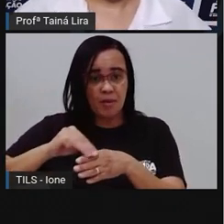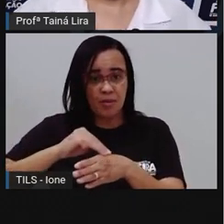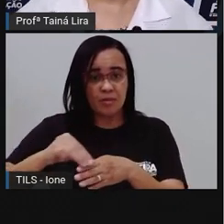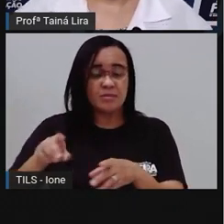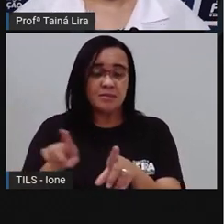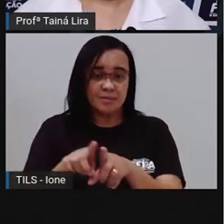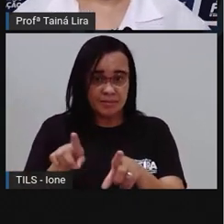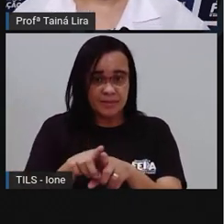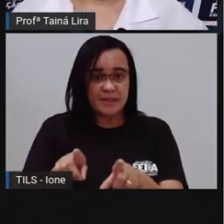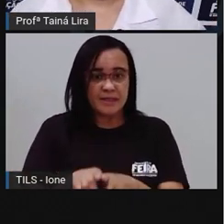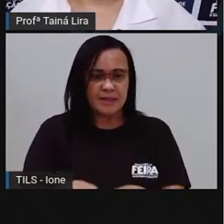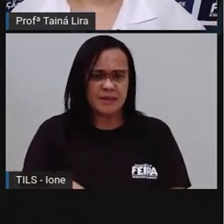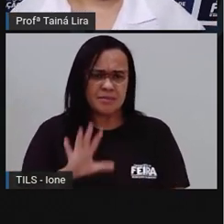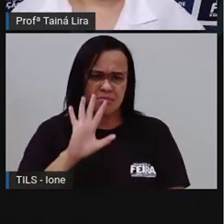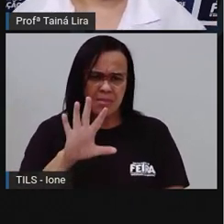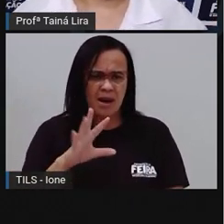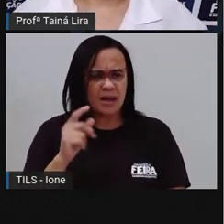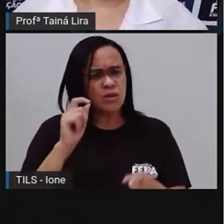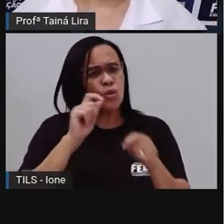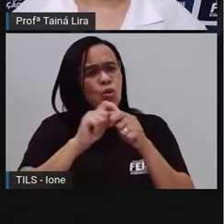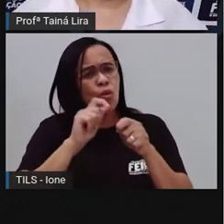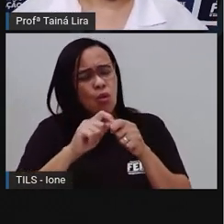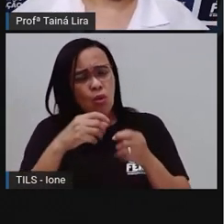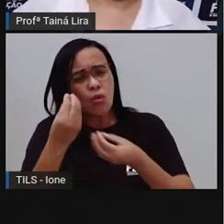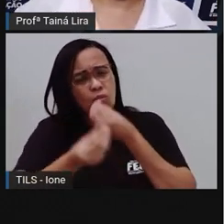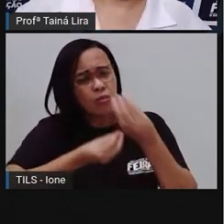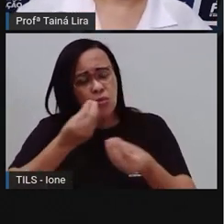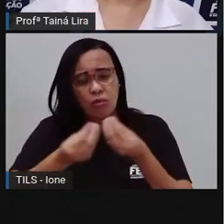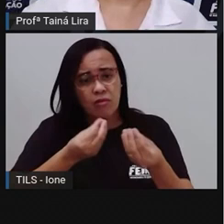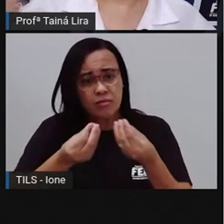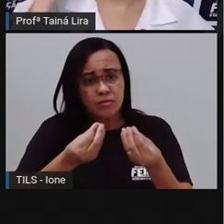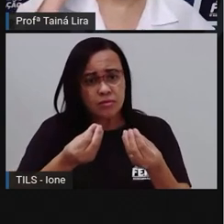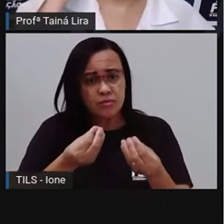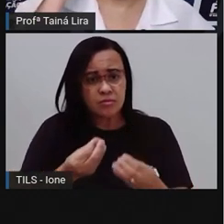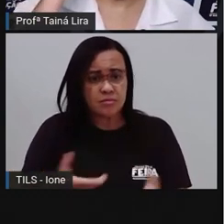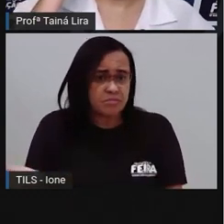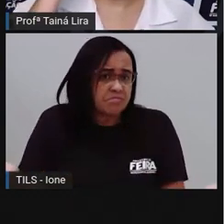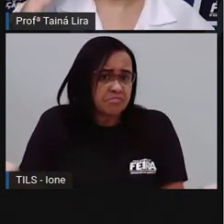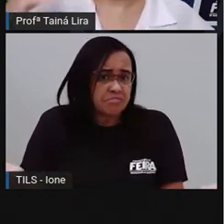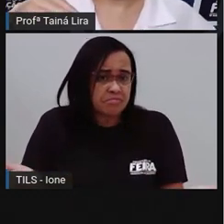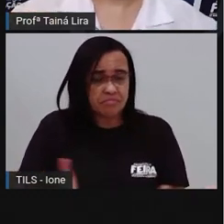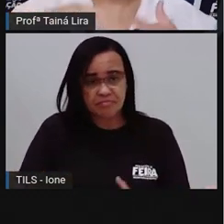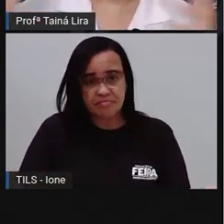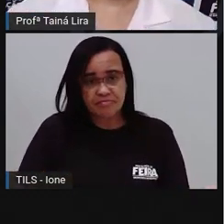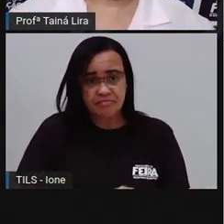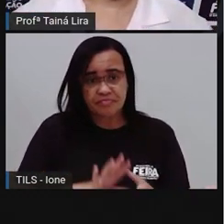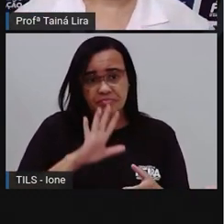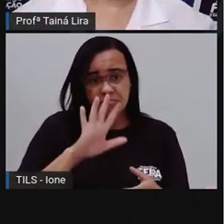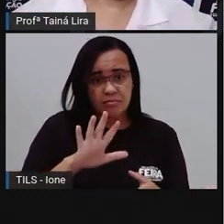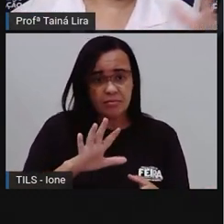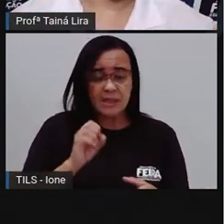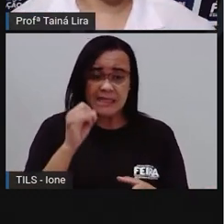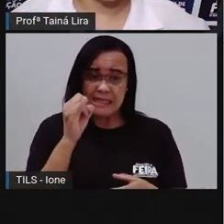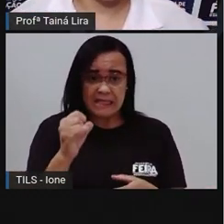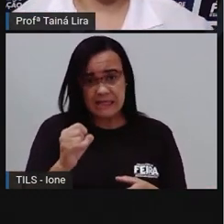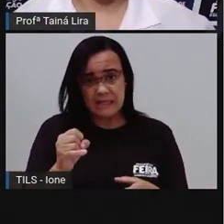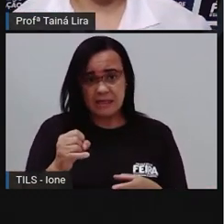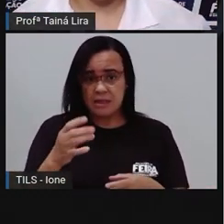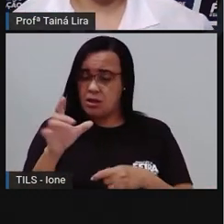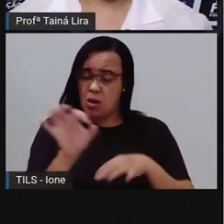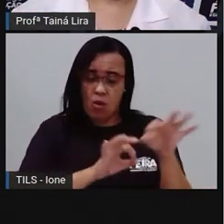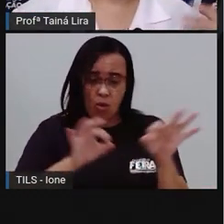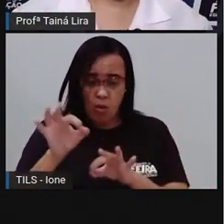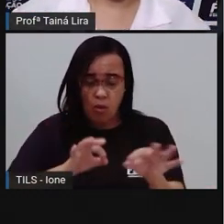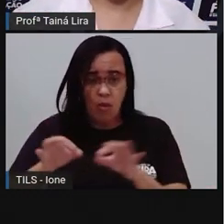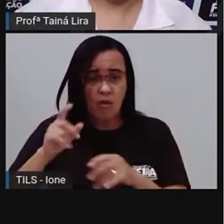Pró? Olha lá a importância do modo de fazer. Eu tenho todos os ingredientes aqui, mas se eu não tenho o modo de fazer, o que é que eu vou fazer com isso tudo